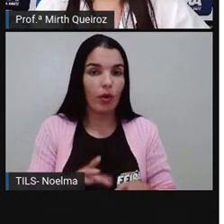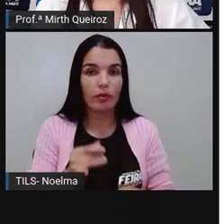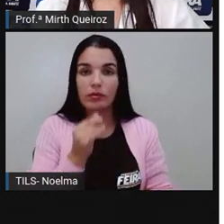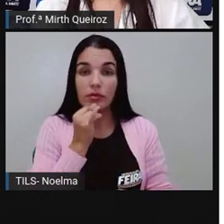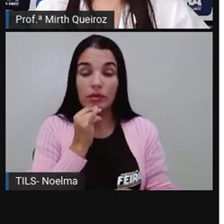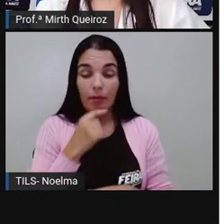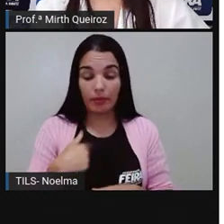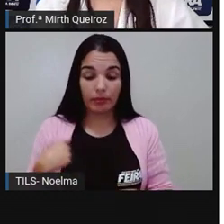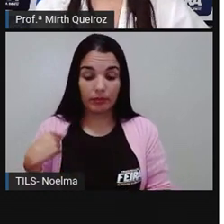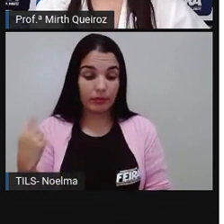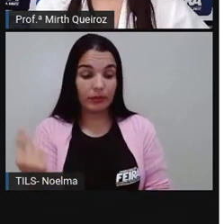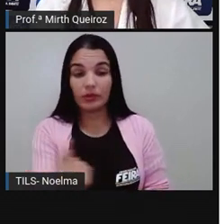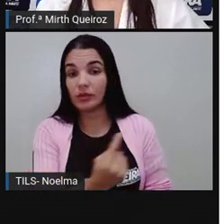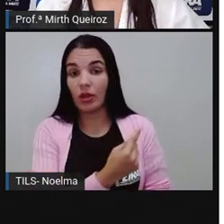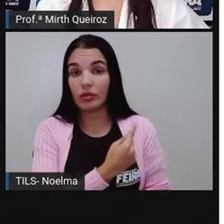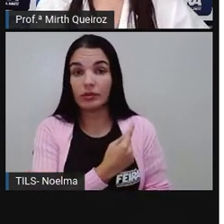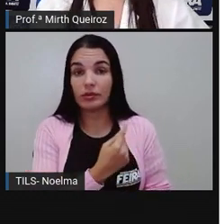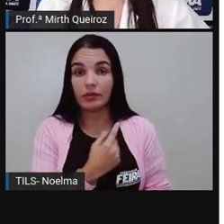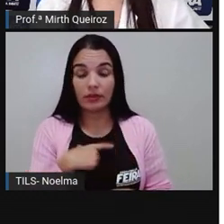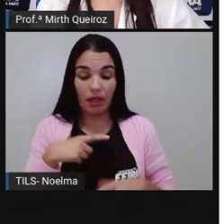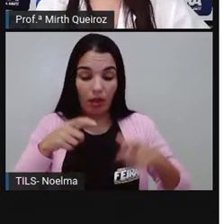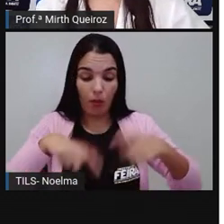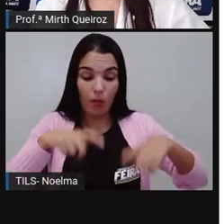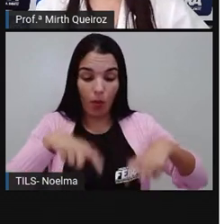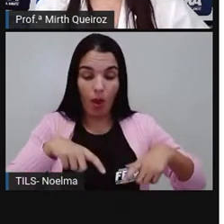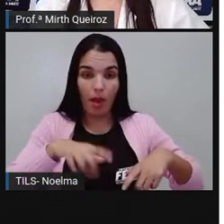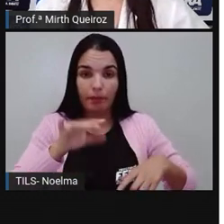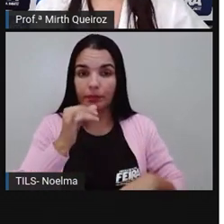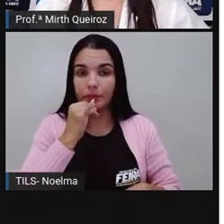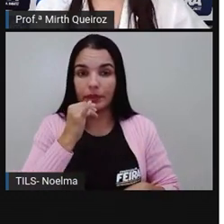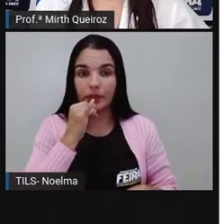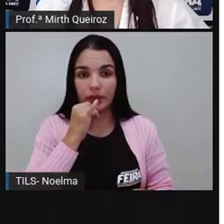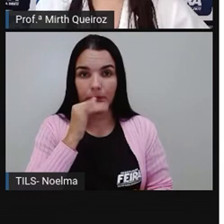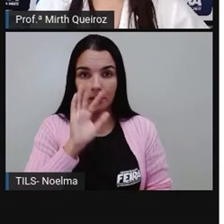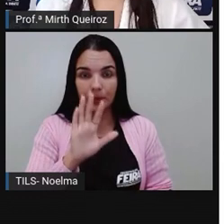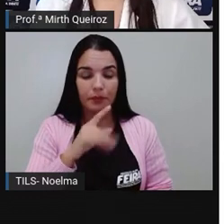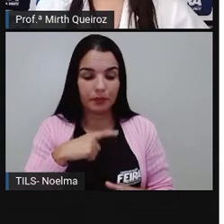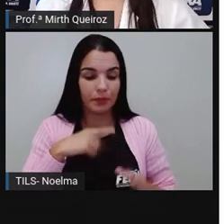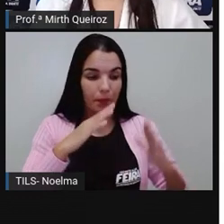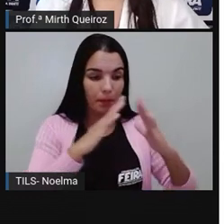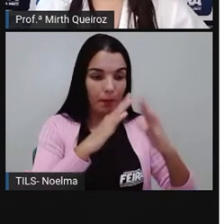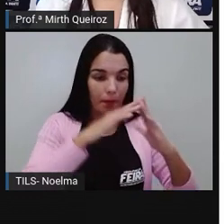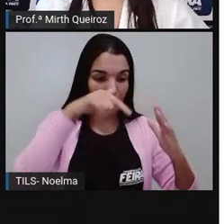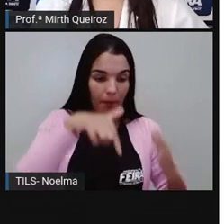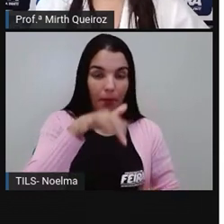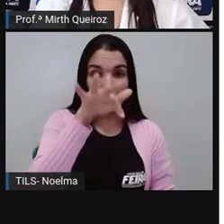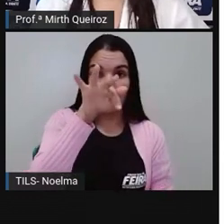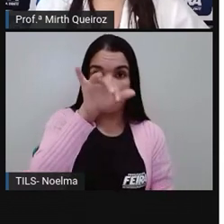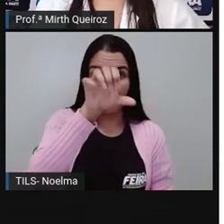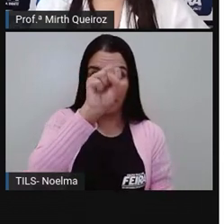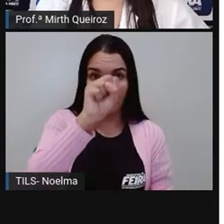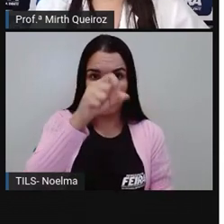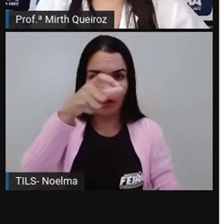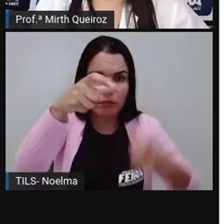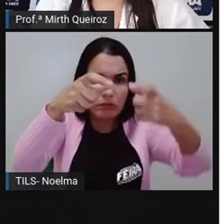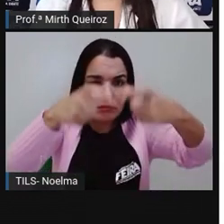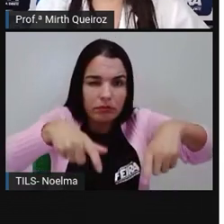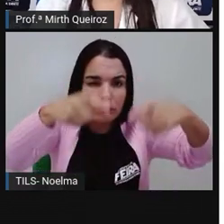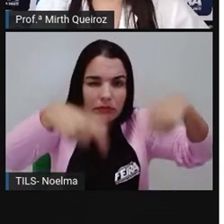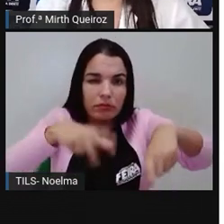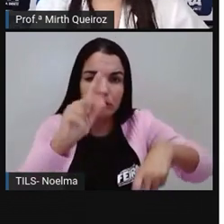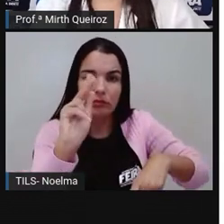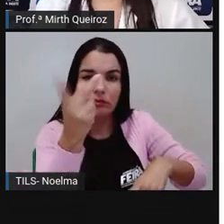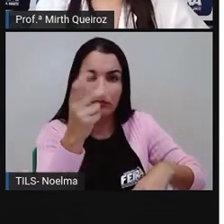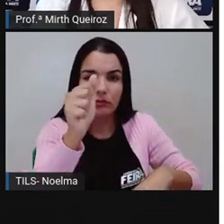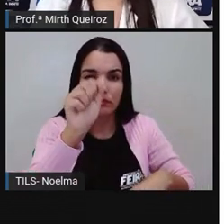da gente. É o local onde a gente vive. Por exemplo, o fato da gente morar em Feira de Santana, Feira de Santana, a gente está falando sobre